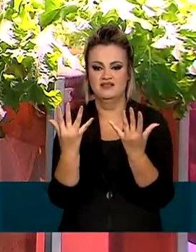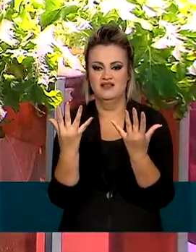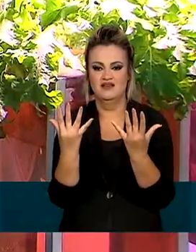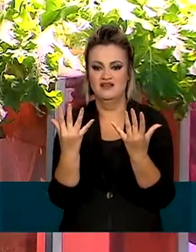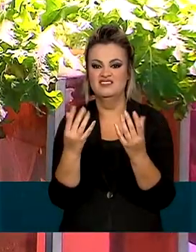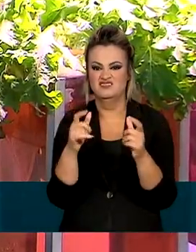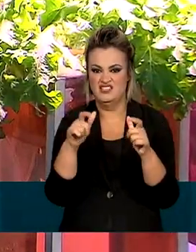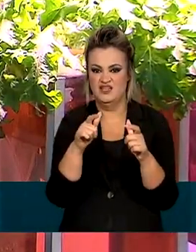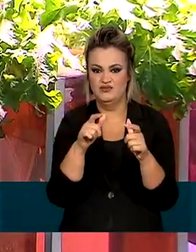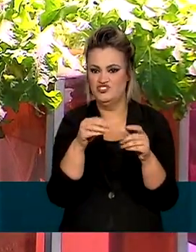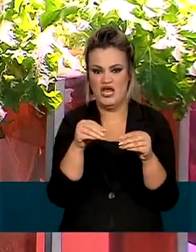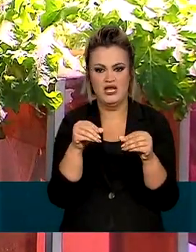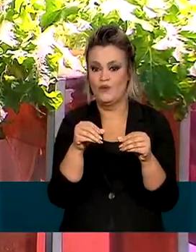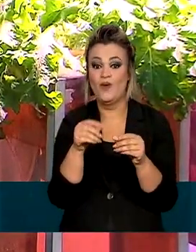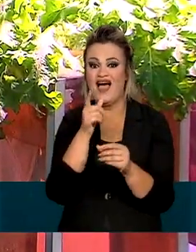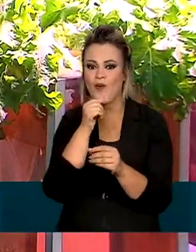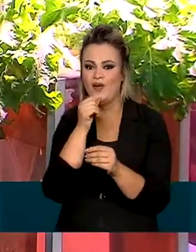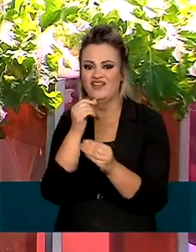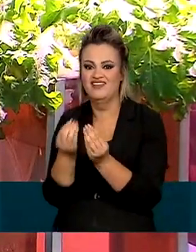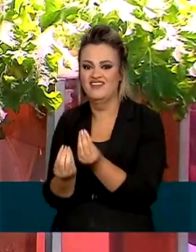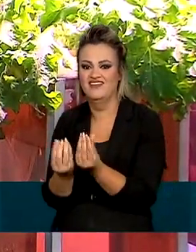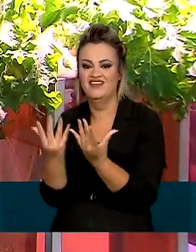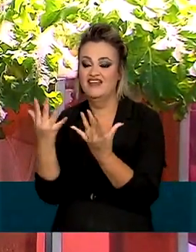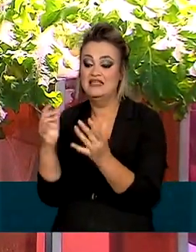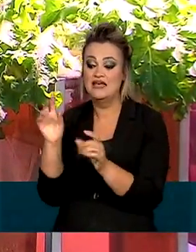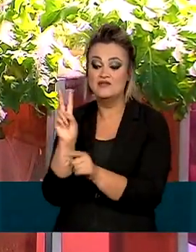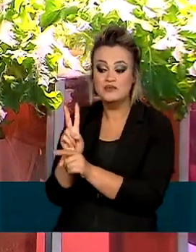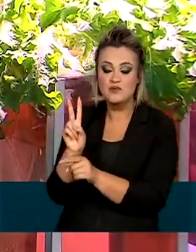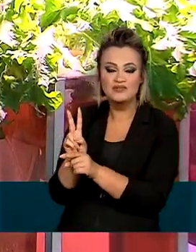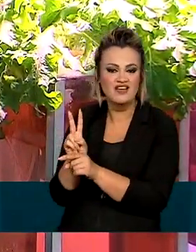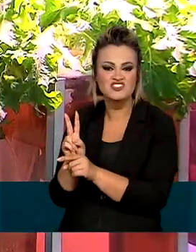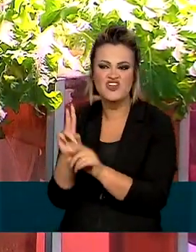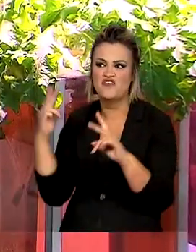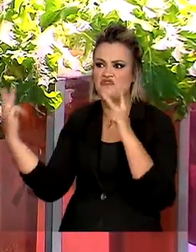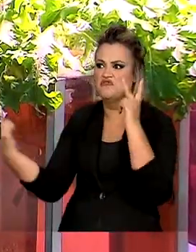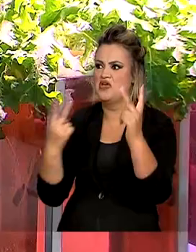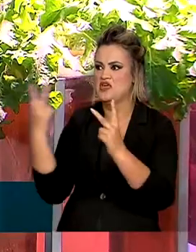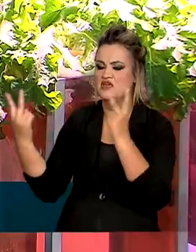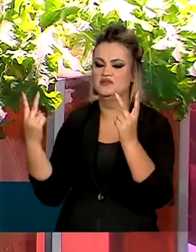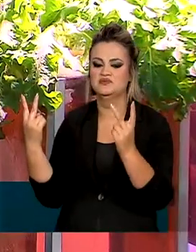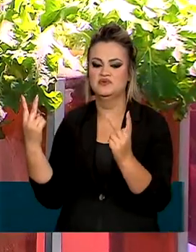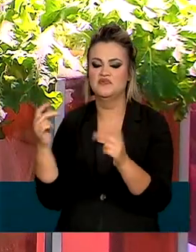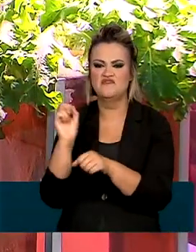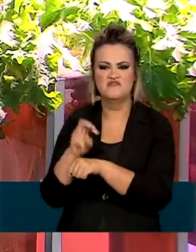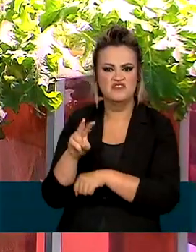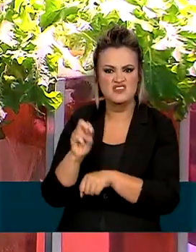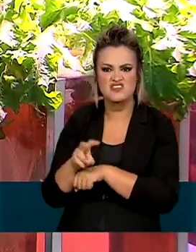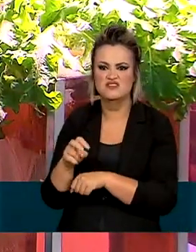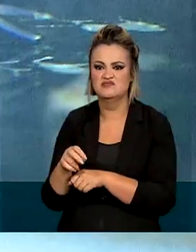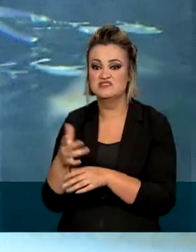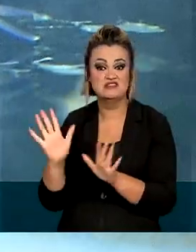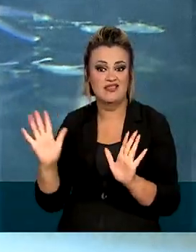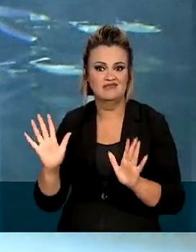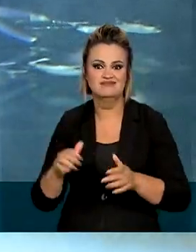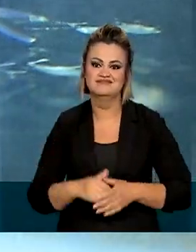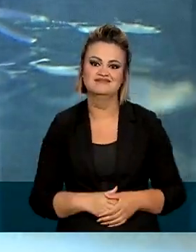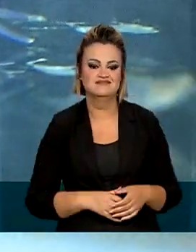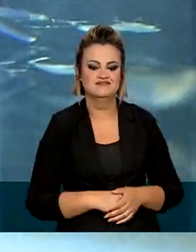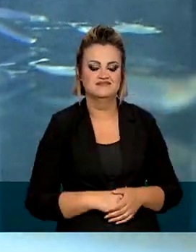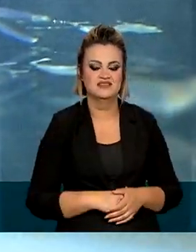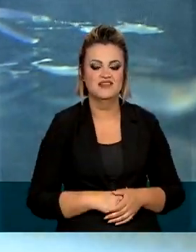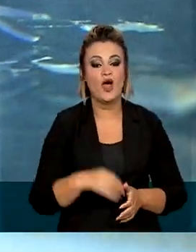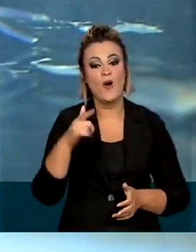dentro de um galpão, né? Livre de vento, de tempestade, de vírus, de praga. Para quem